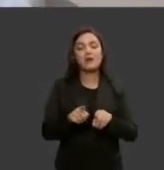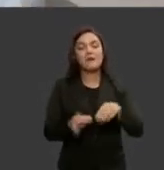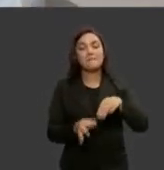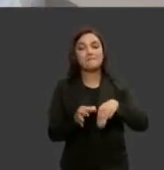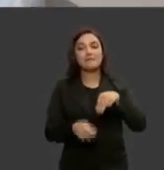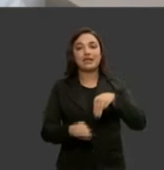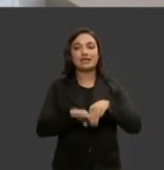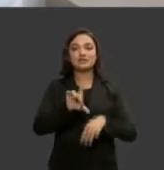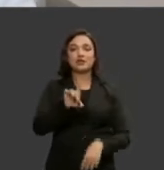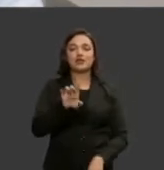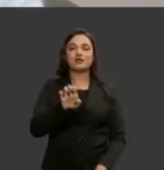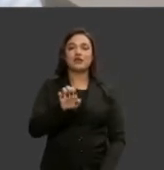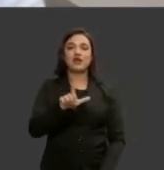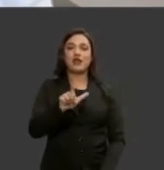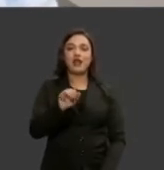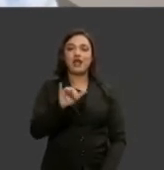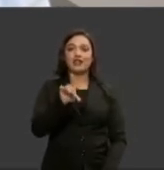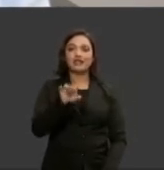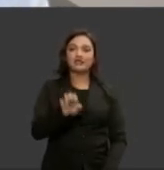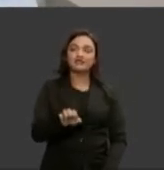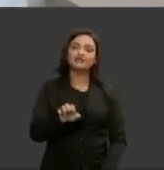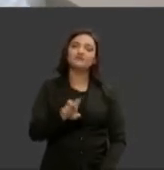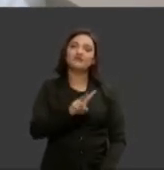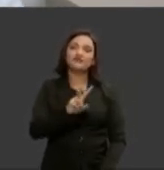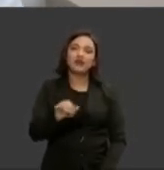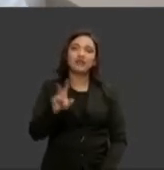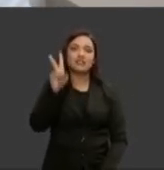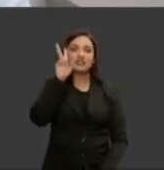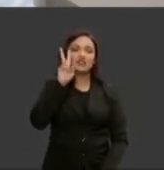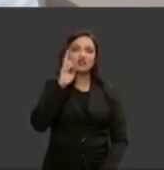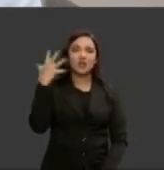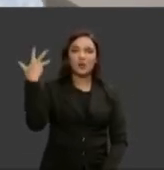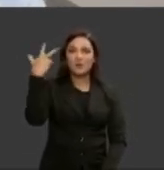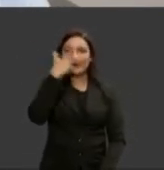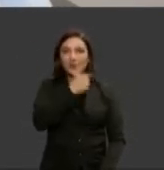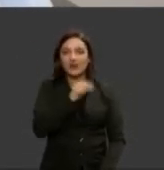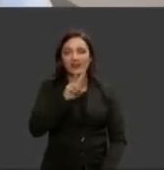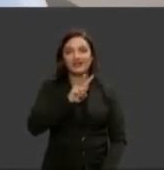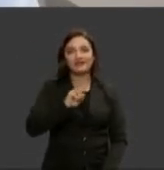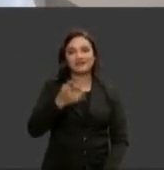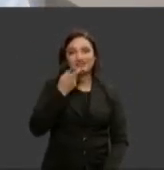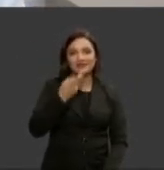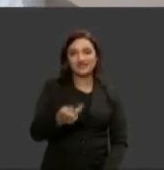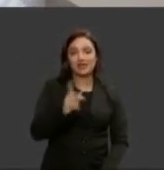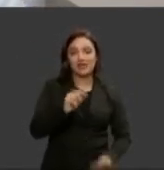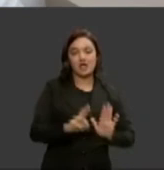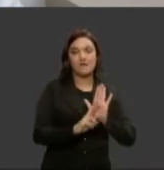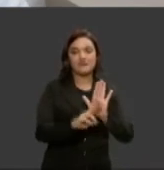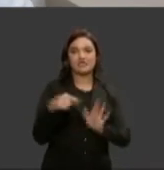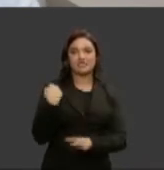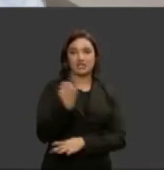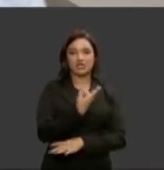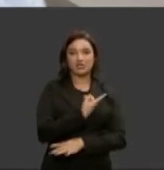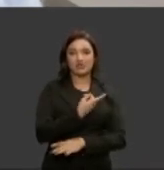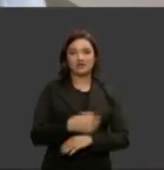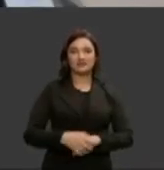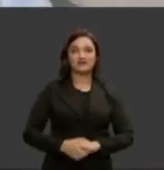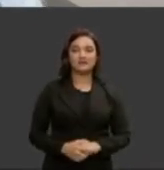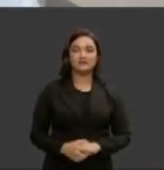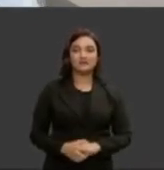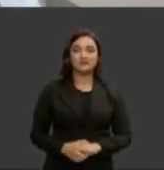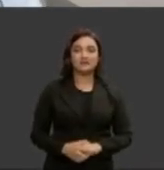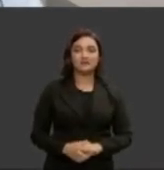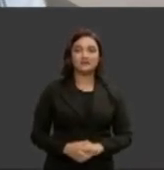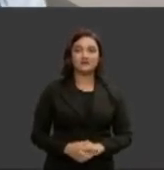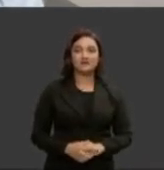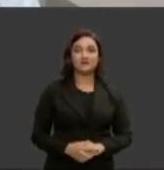vai trazer para vocês uma história muito bonita que eu acho que a história da ministra Delaide é o que representa todas nós na sequência então a